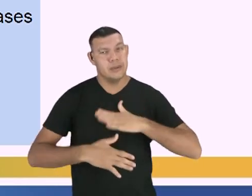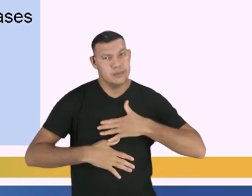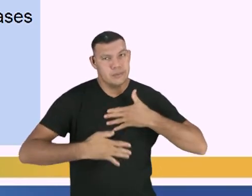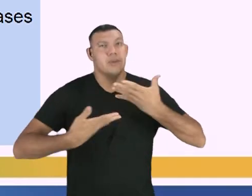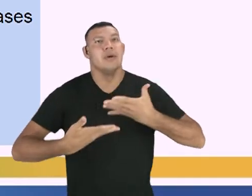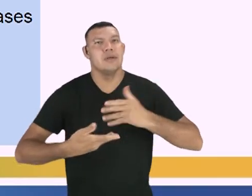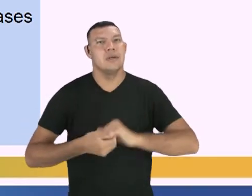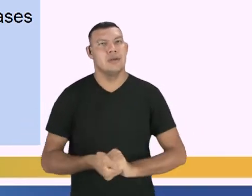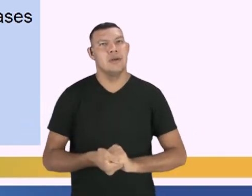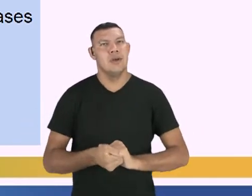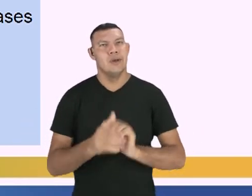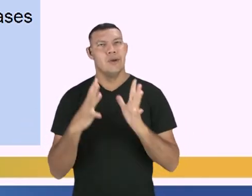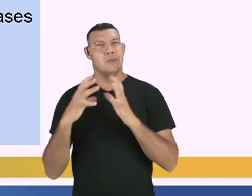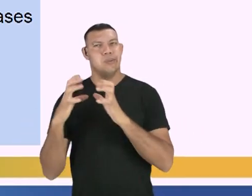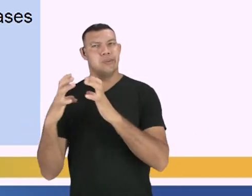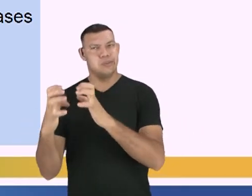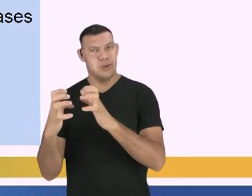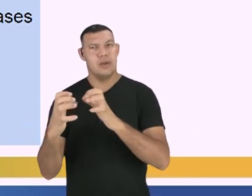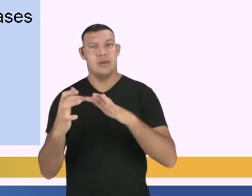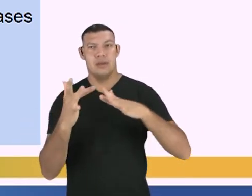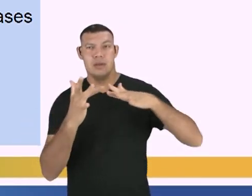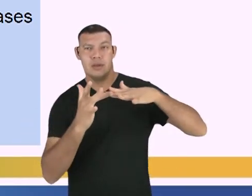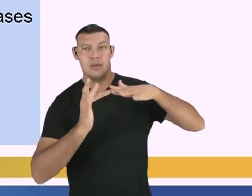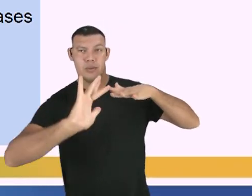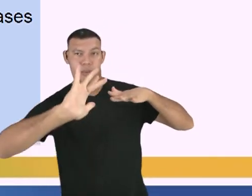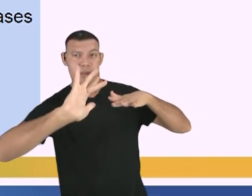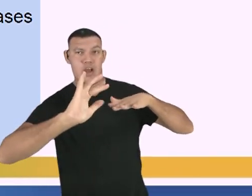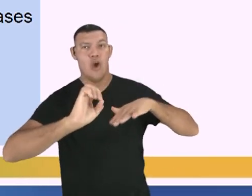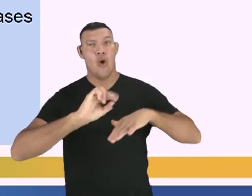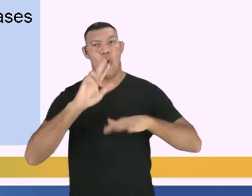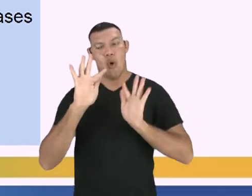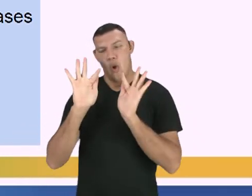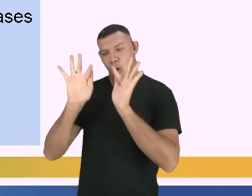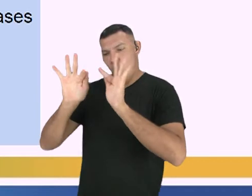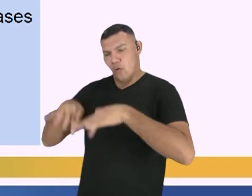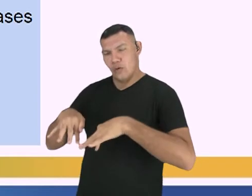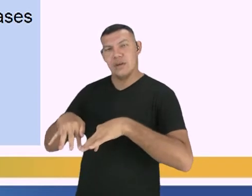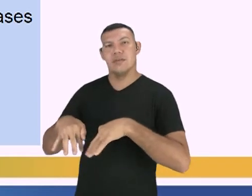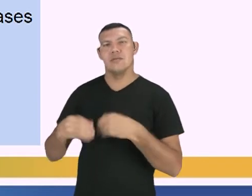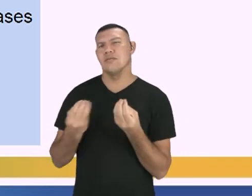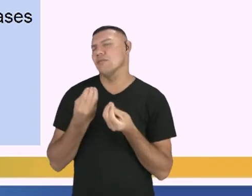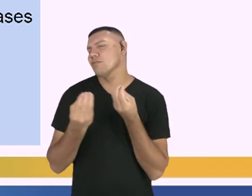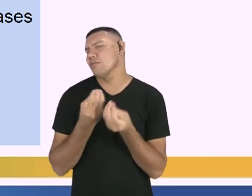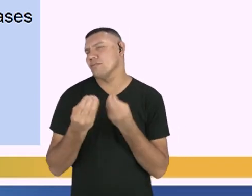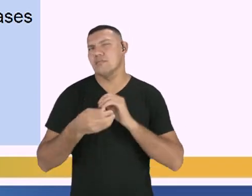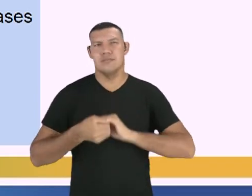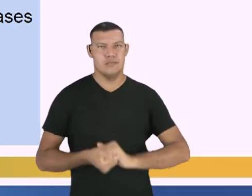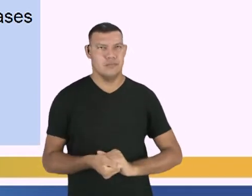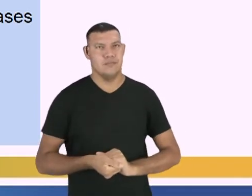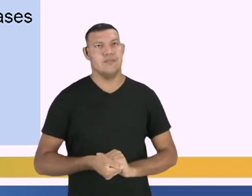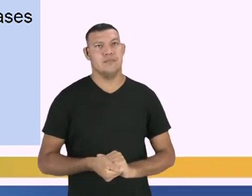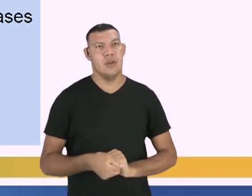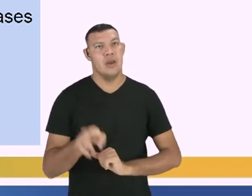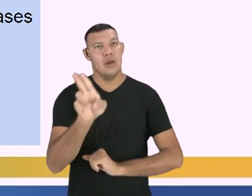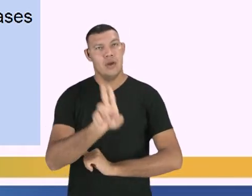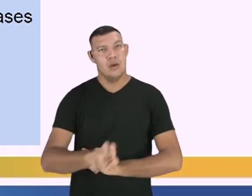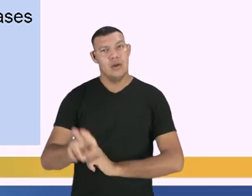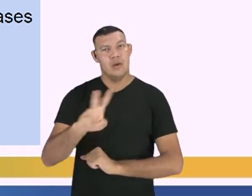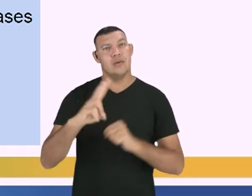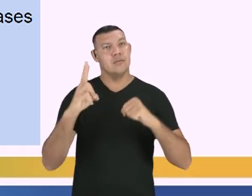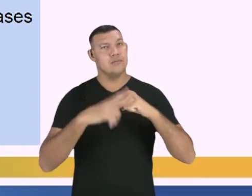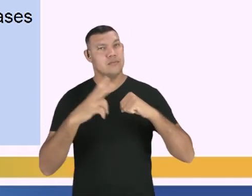o conflito que aliou o conflito clímax da história e o desfecho. Como que a história encerra? Faz uso de